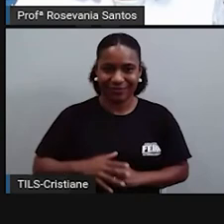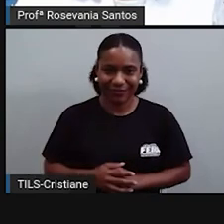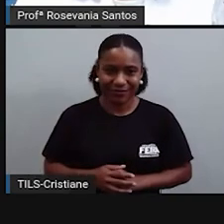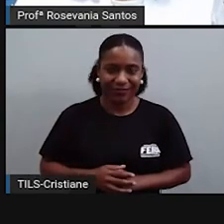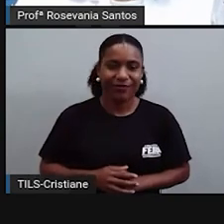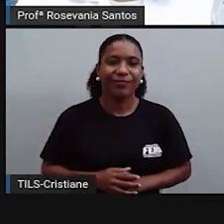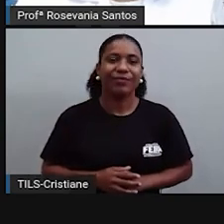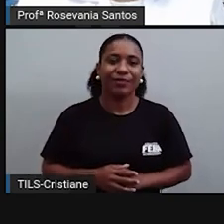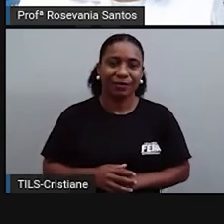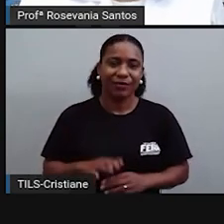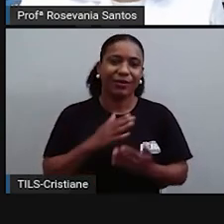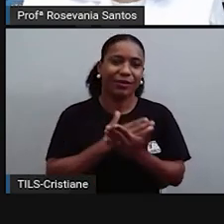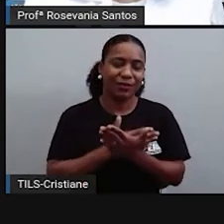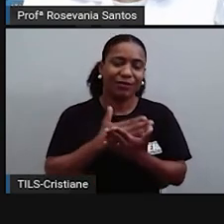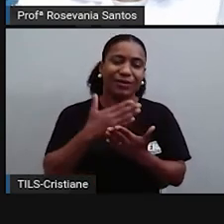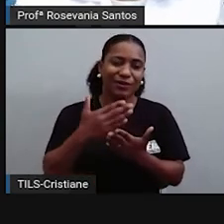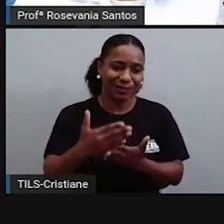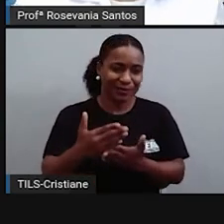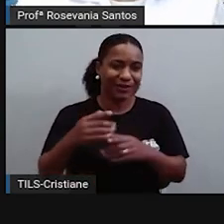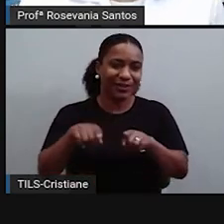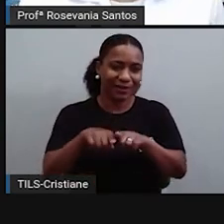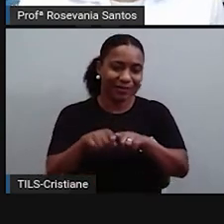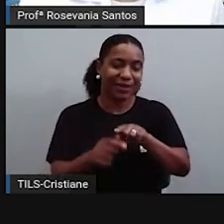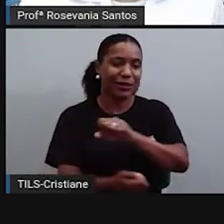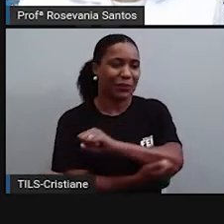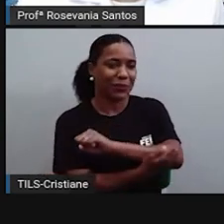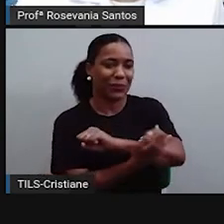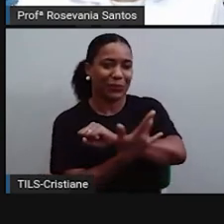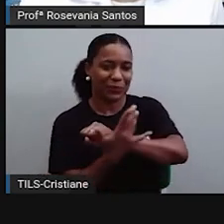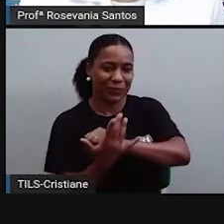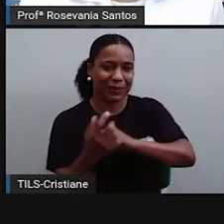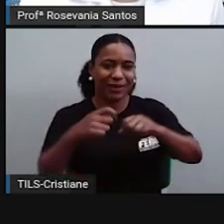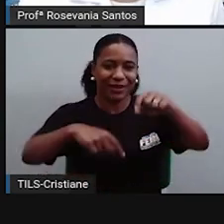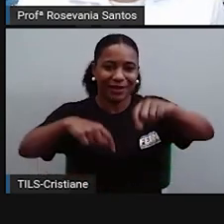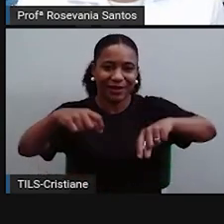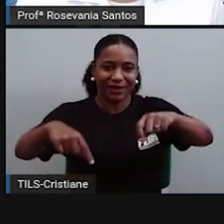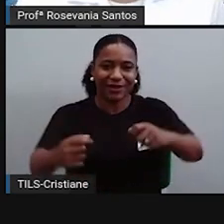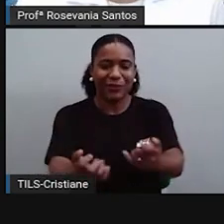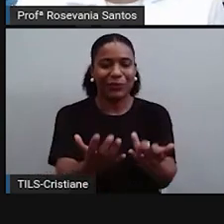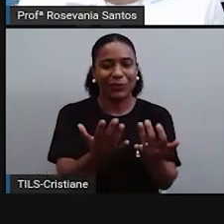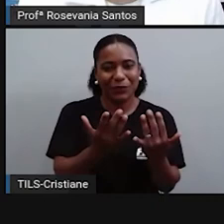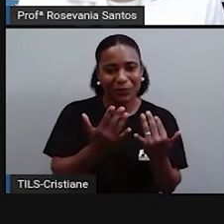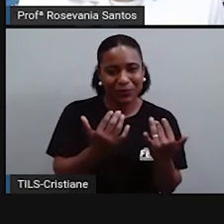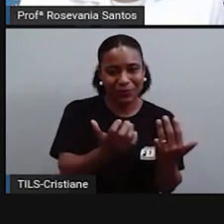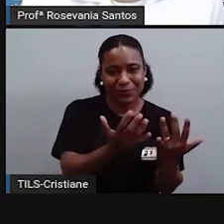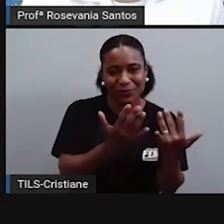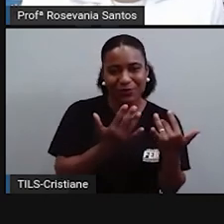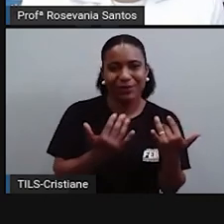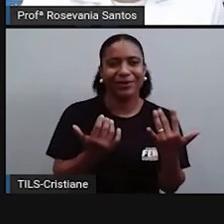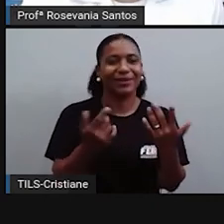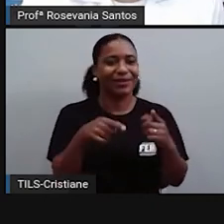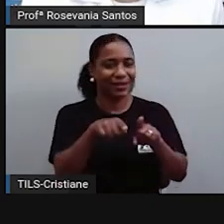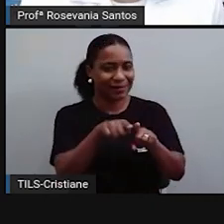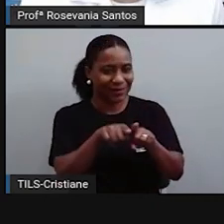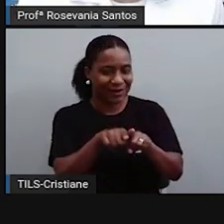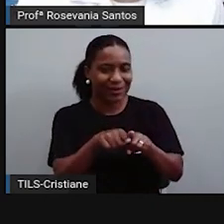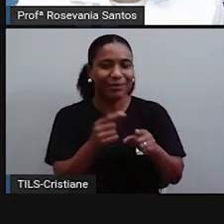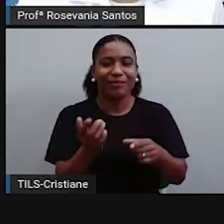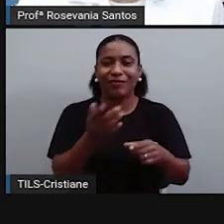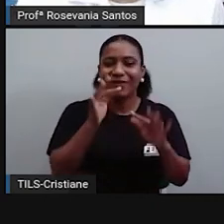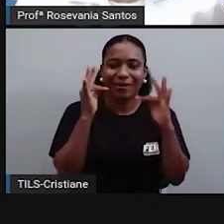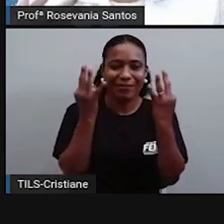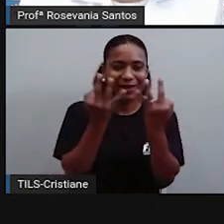ela, começou também a agricultura de subsistência. Aquela agricultura familiar. Criação de alguns animais.